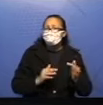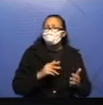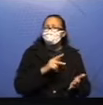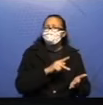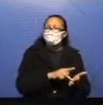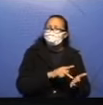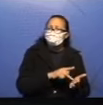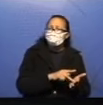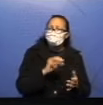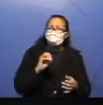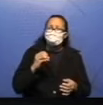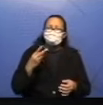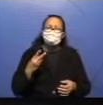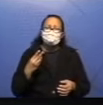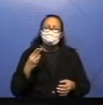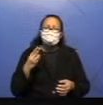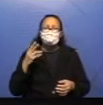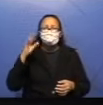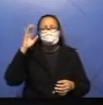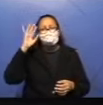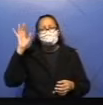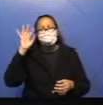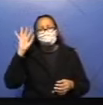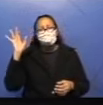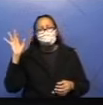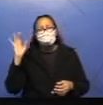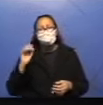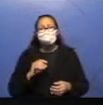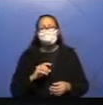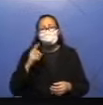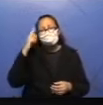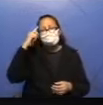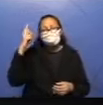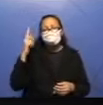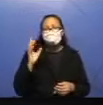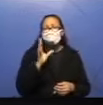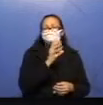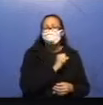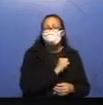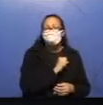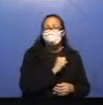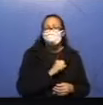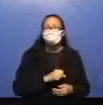realidade ou será que eles são ficção? Pense rápido.